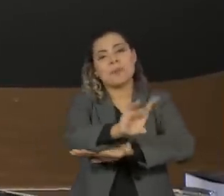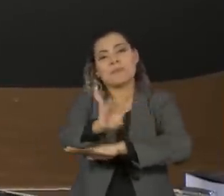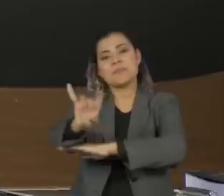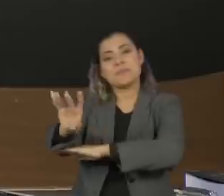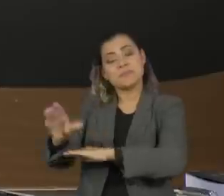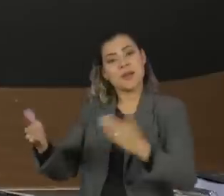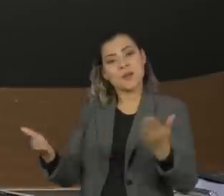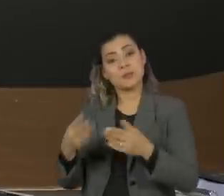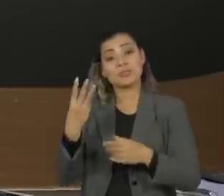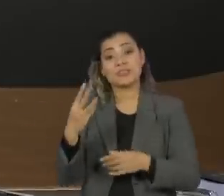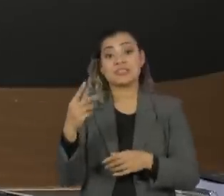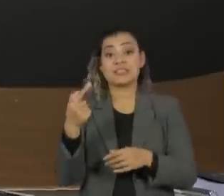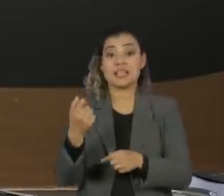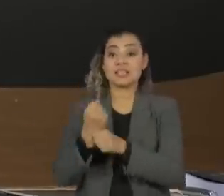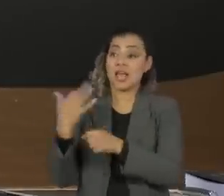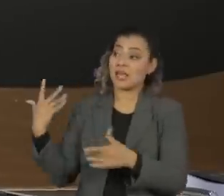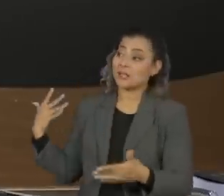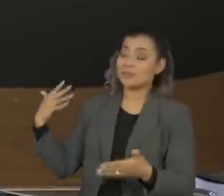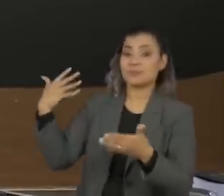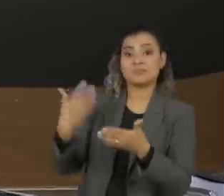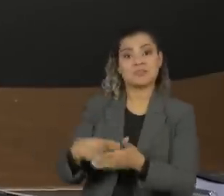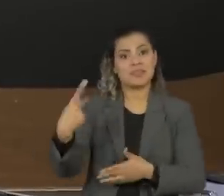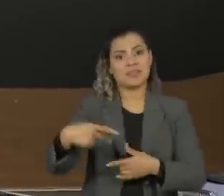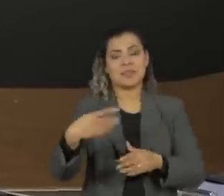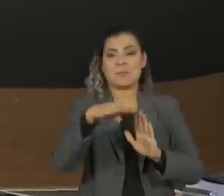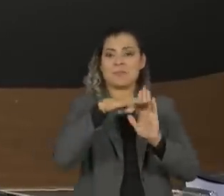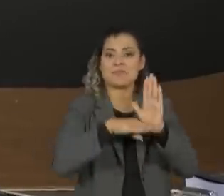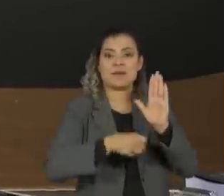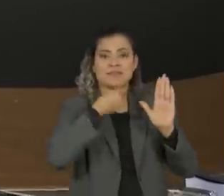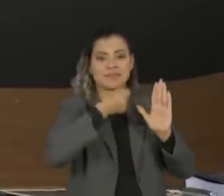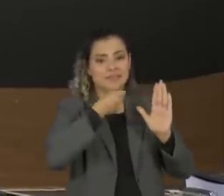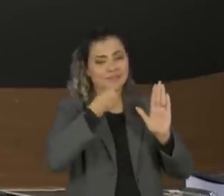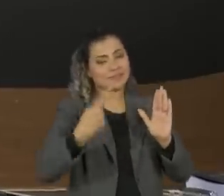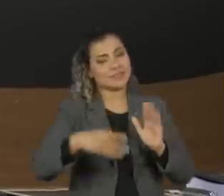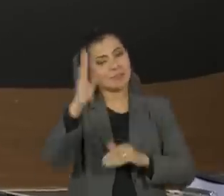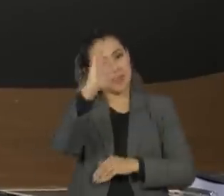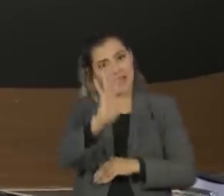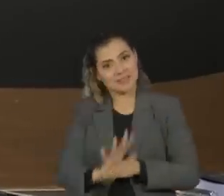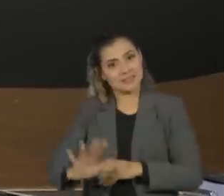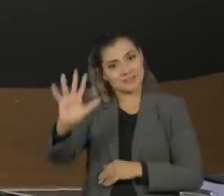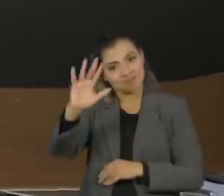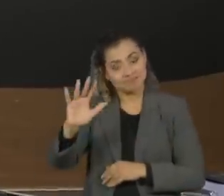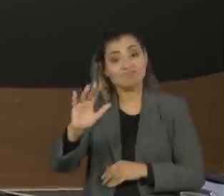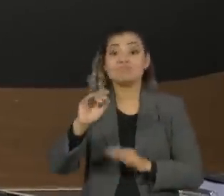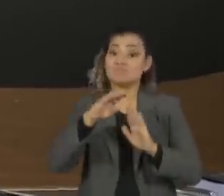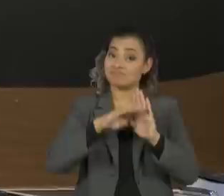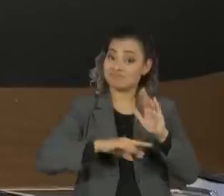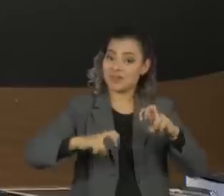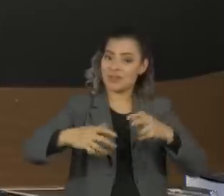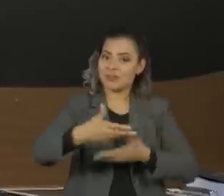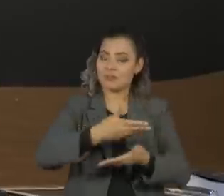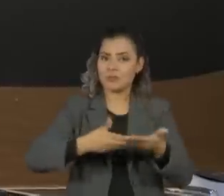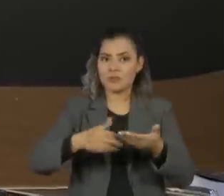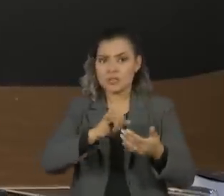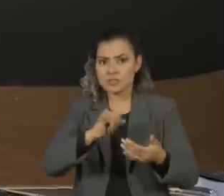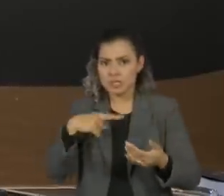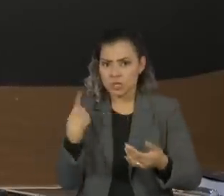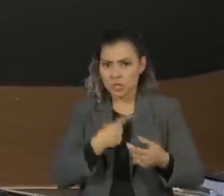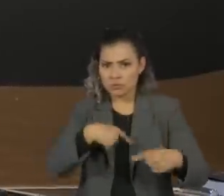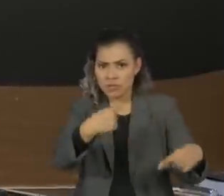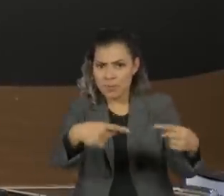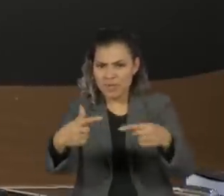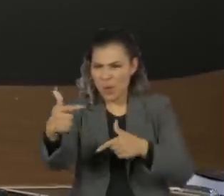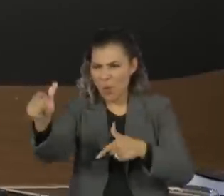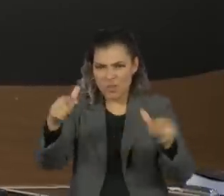nesse que é, há 37 anos, o programa mais plural de entrevistas da TV brasileira. O dia em que nos recusarmos a debater com